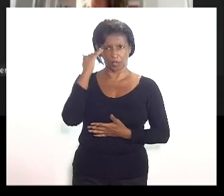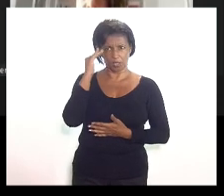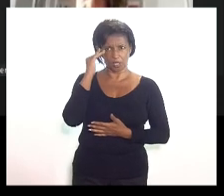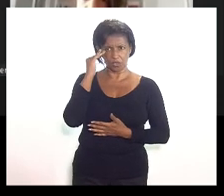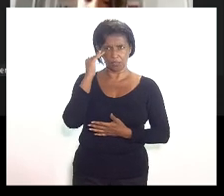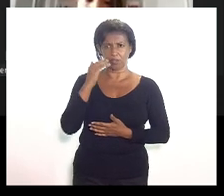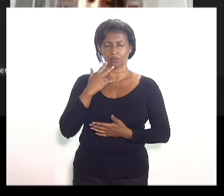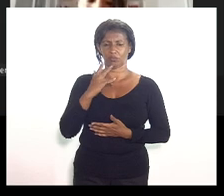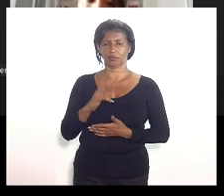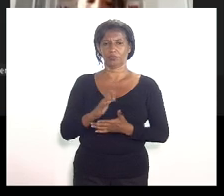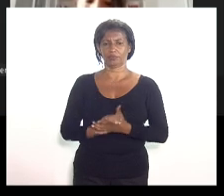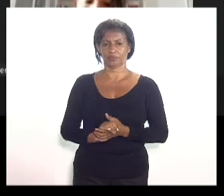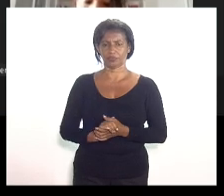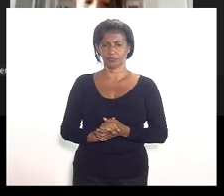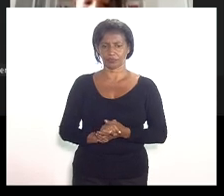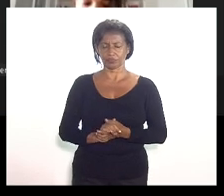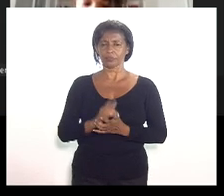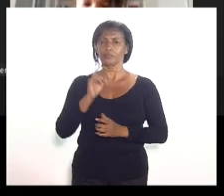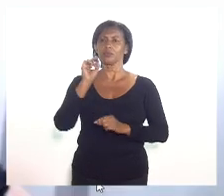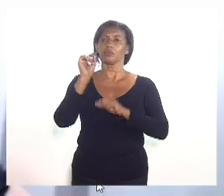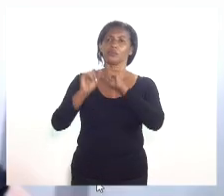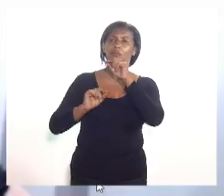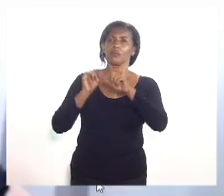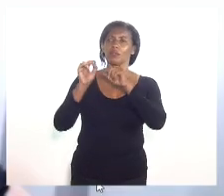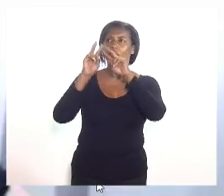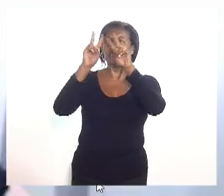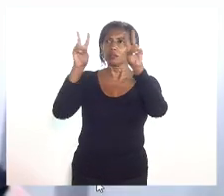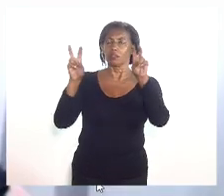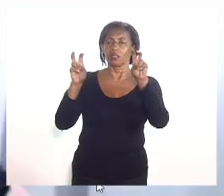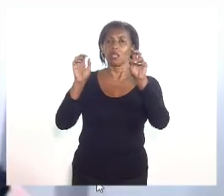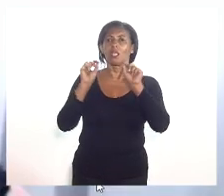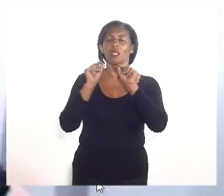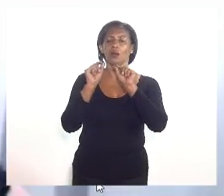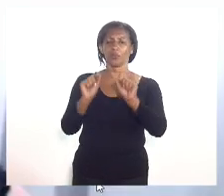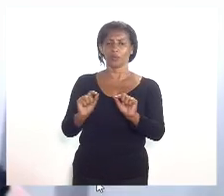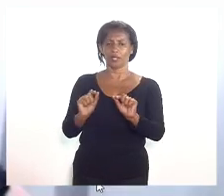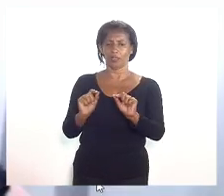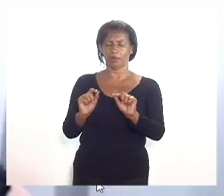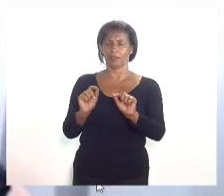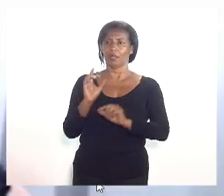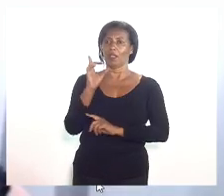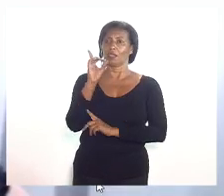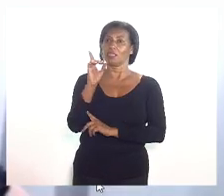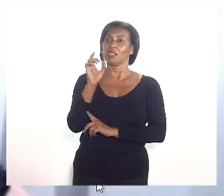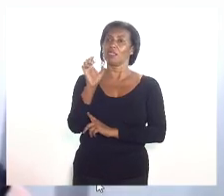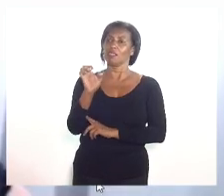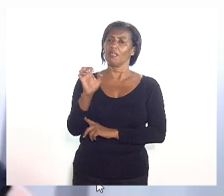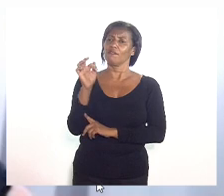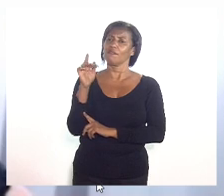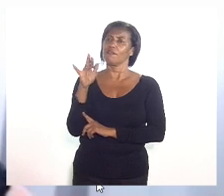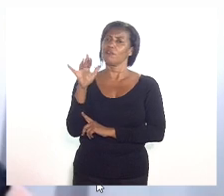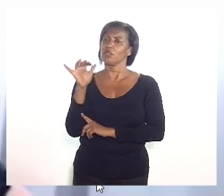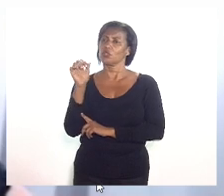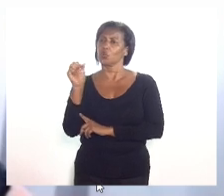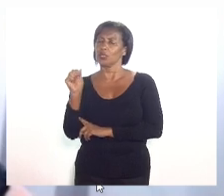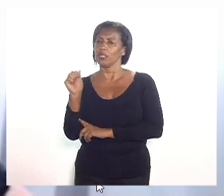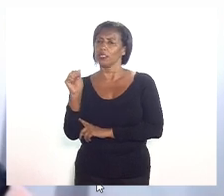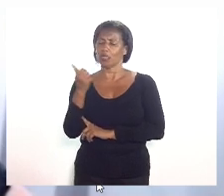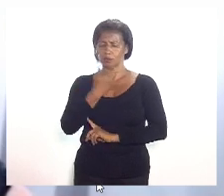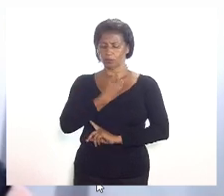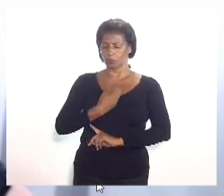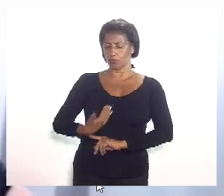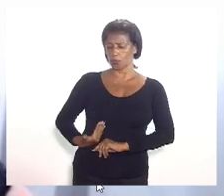levantado aqui. A ponderação que está sendo feita é que se deixe para a defensoria pública arguir ou não